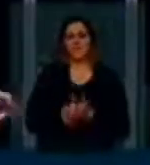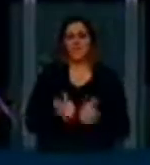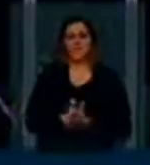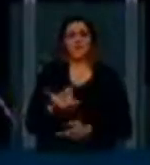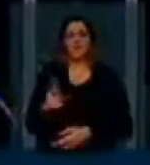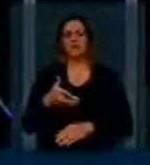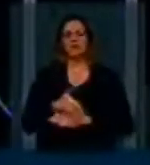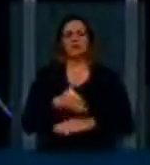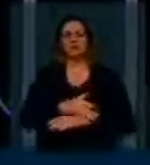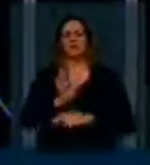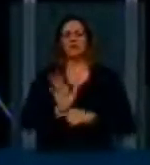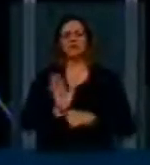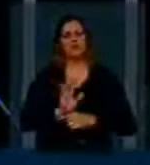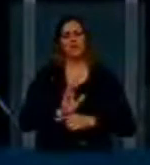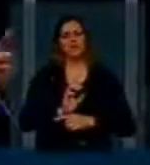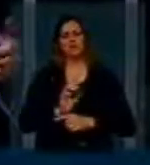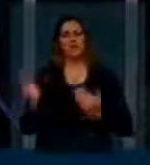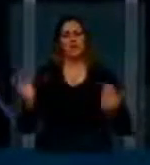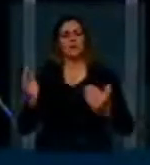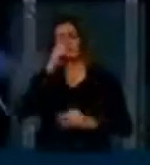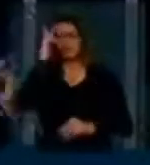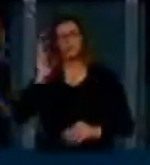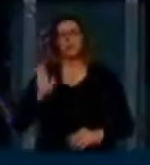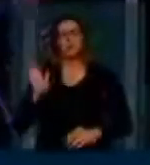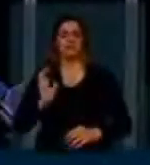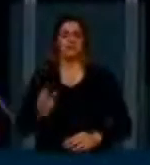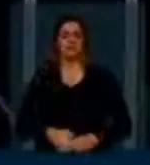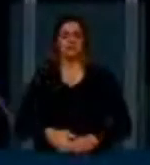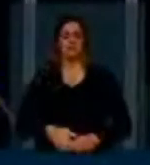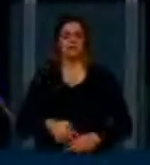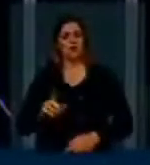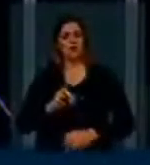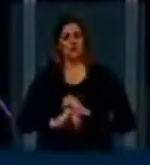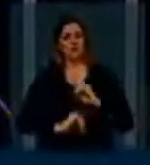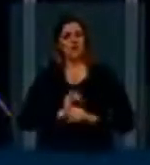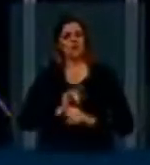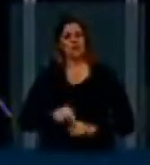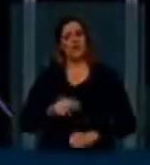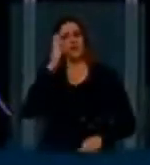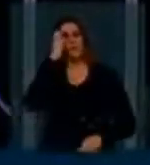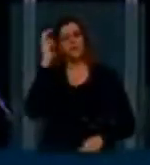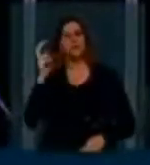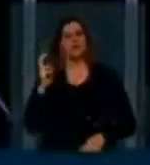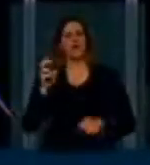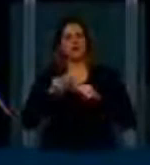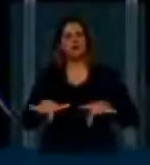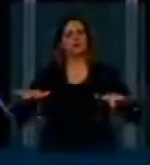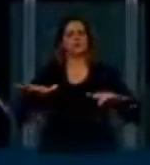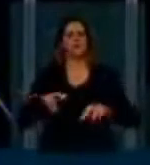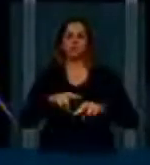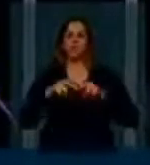a um vídeo que tem mais poder aquisitivo. É ferramenta social, é cultural. E é por isso que nós defendemos a